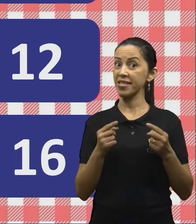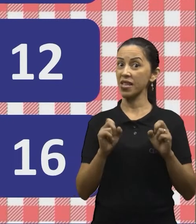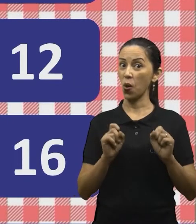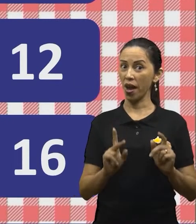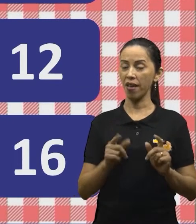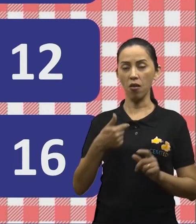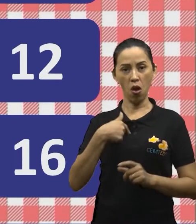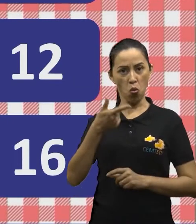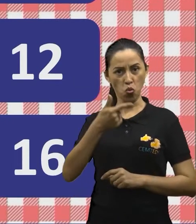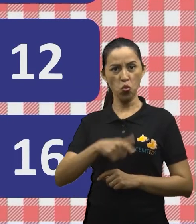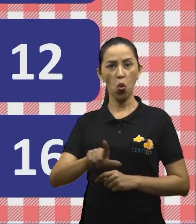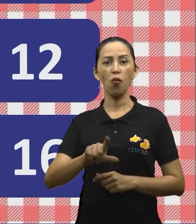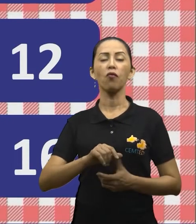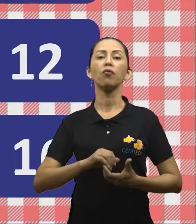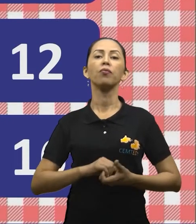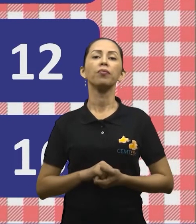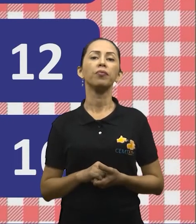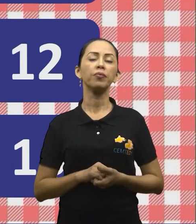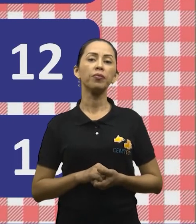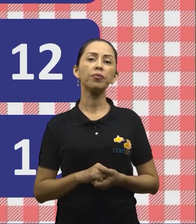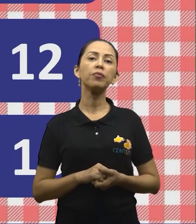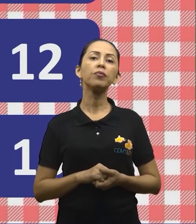9 e 11.